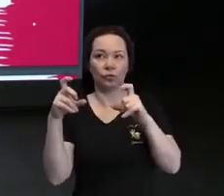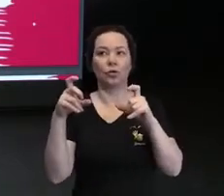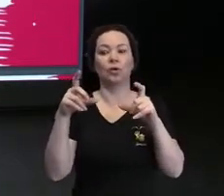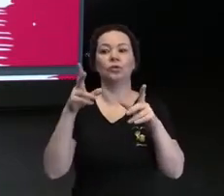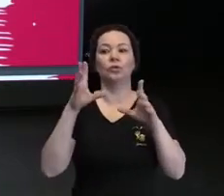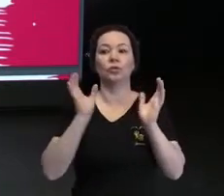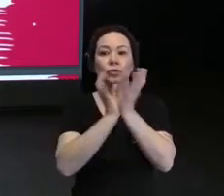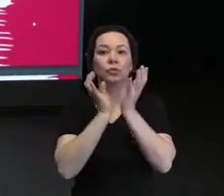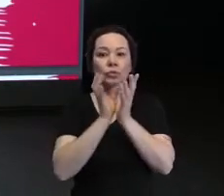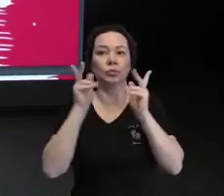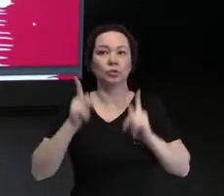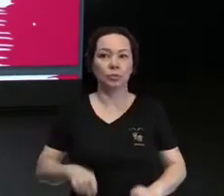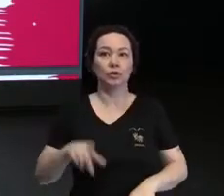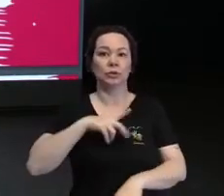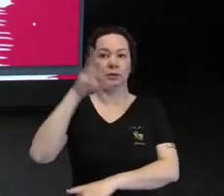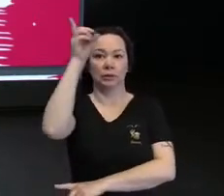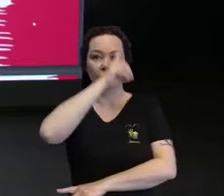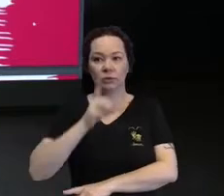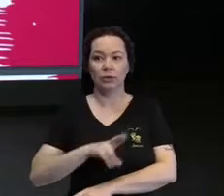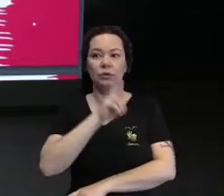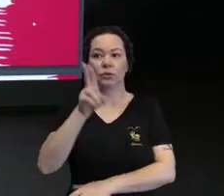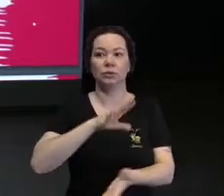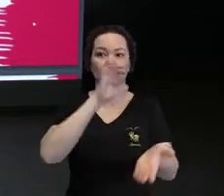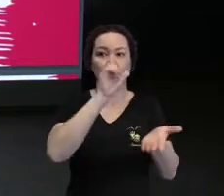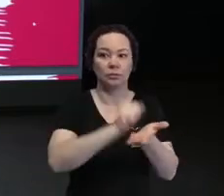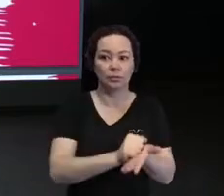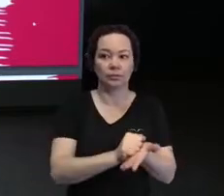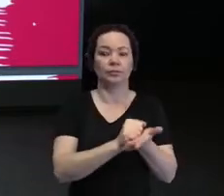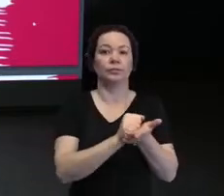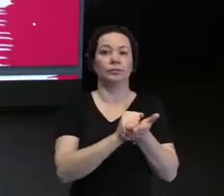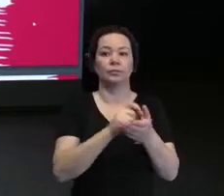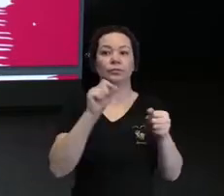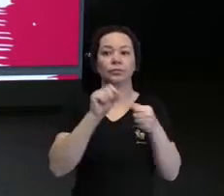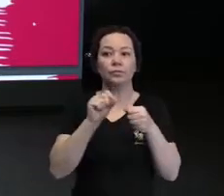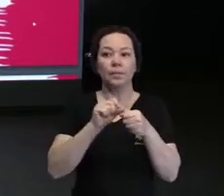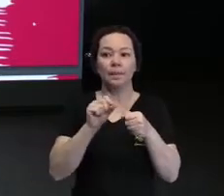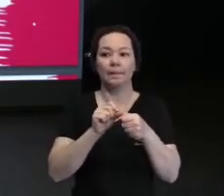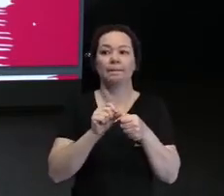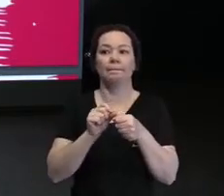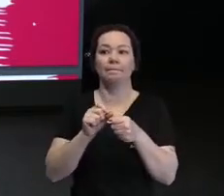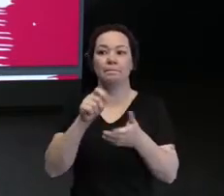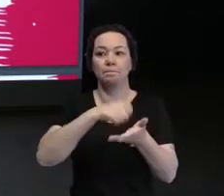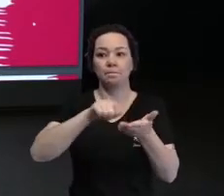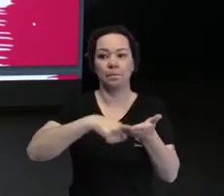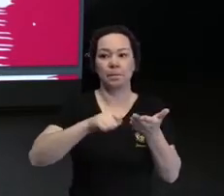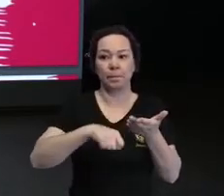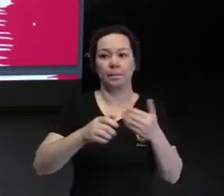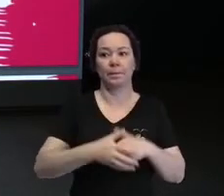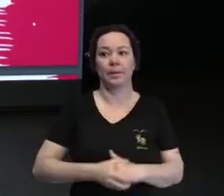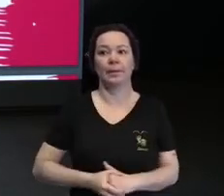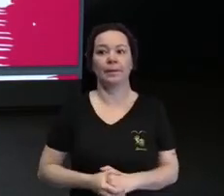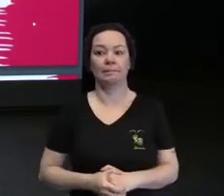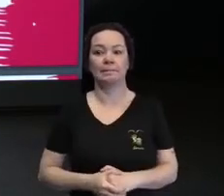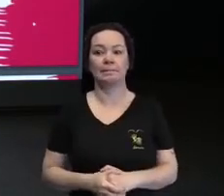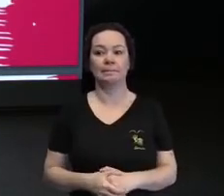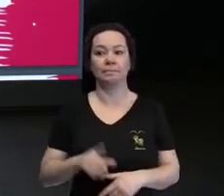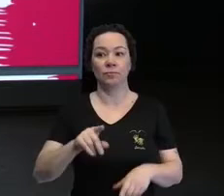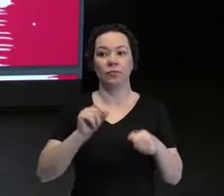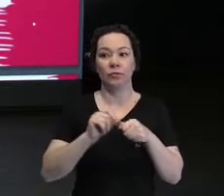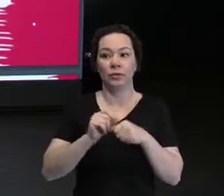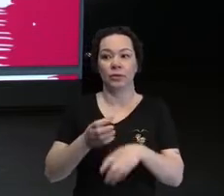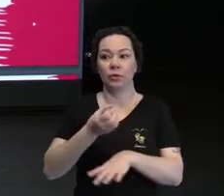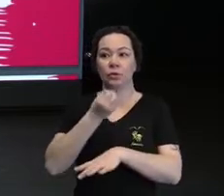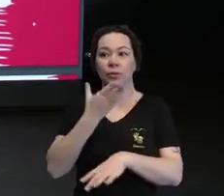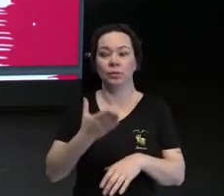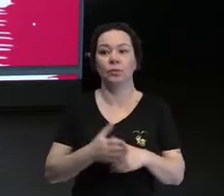de pessoas com deficiência, usando a ficha, e elas não estão preenchendo a ficha, elas estão validando essa ficha que foi